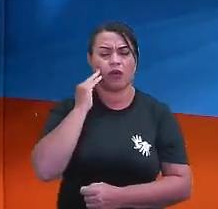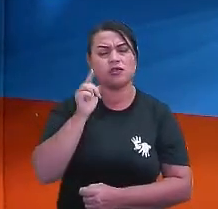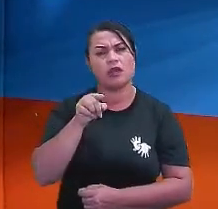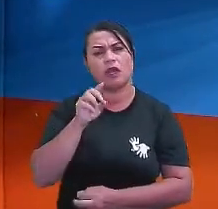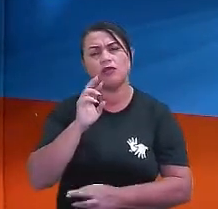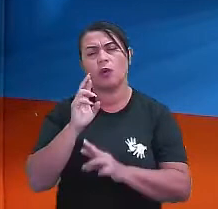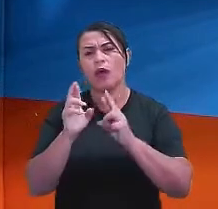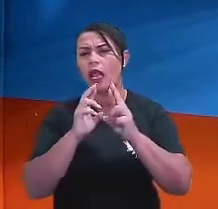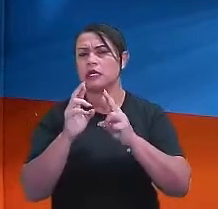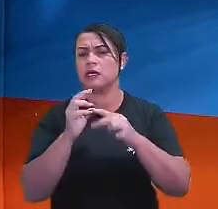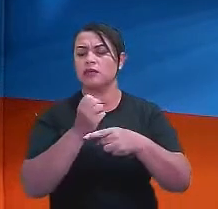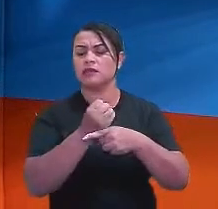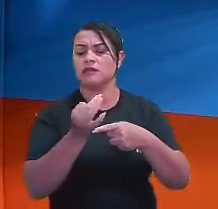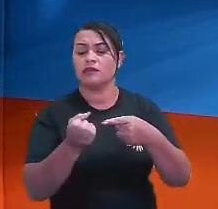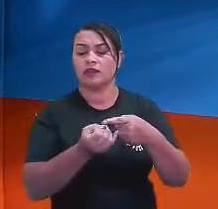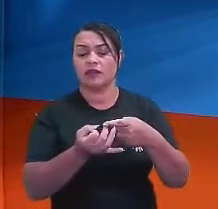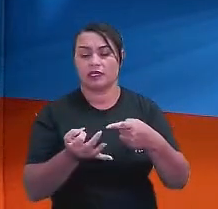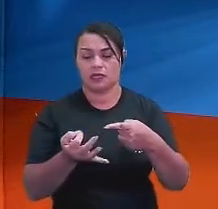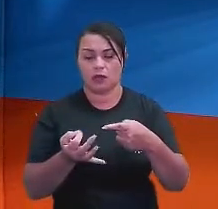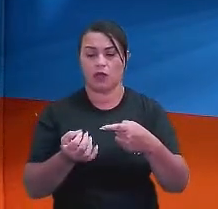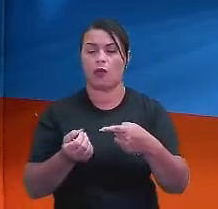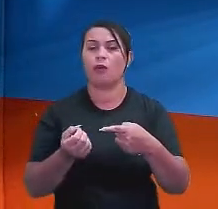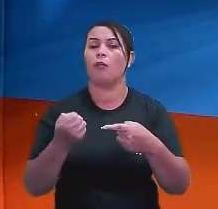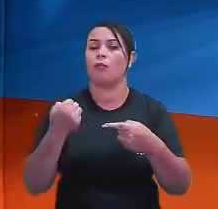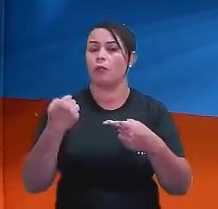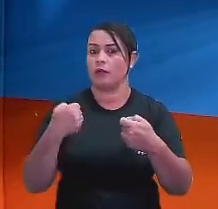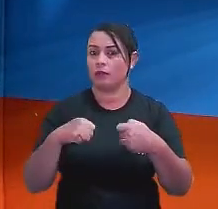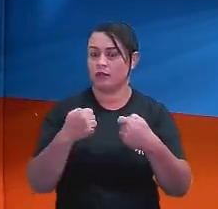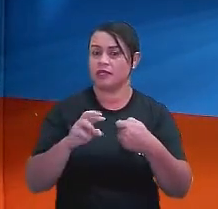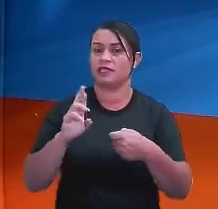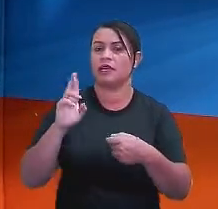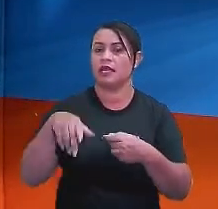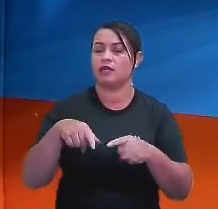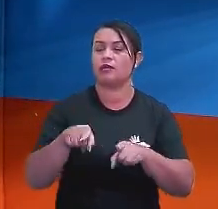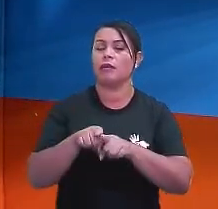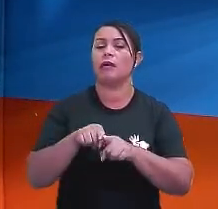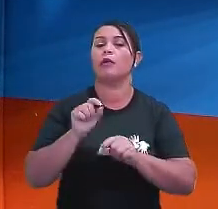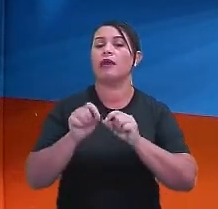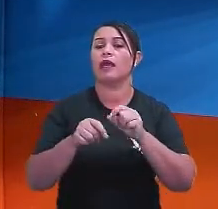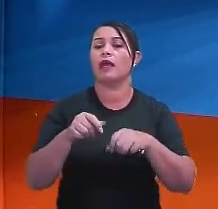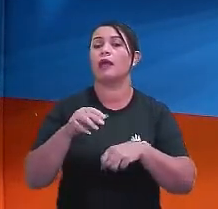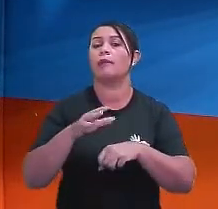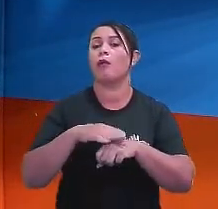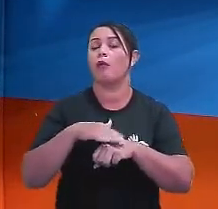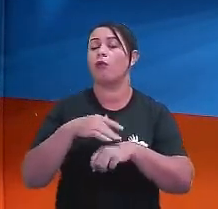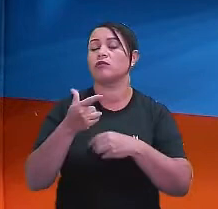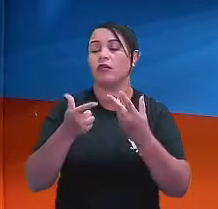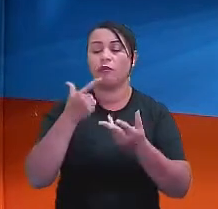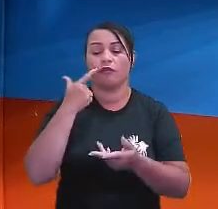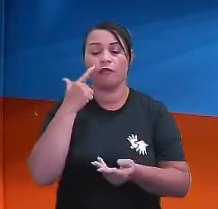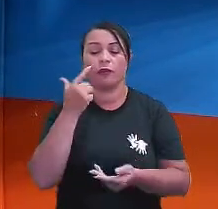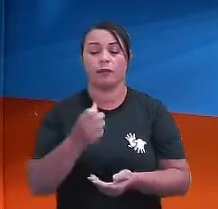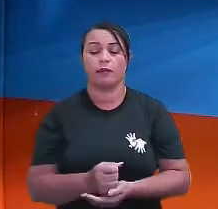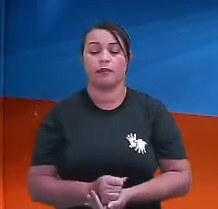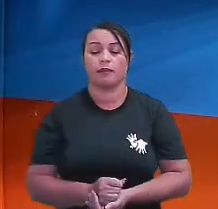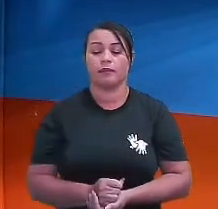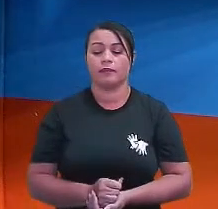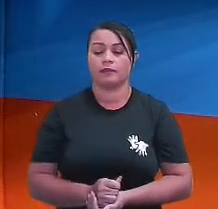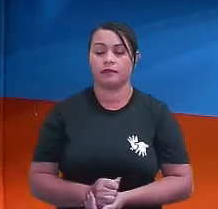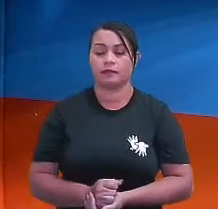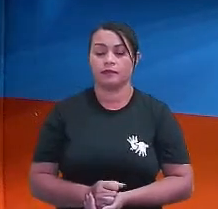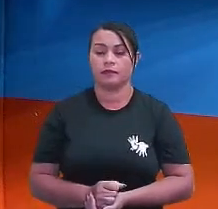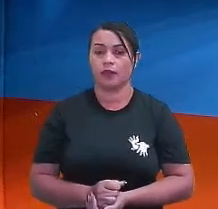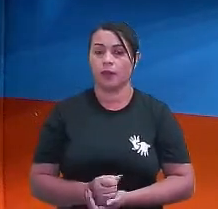a relação aí de fração? Porque a gente vai usar aqui razão e proporção, tá certo? Então, se liga aí, tá? Que aí